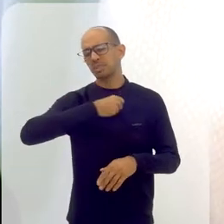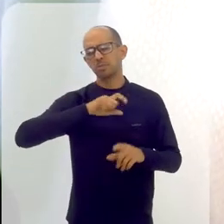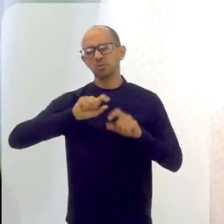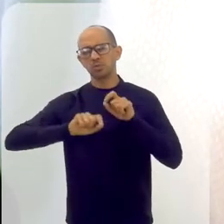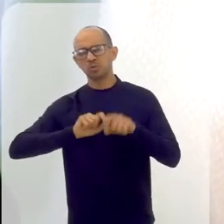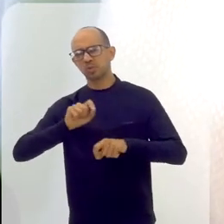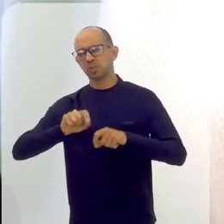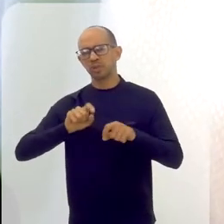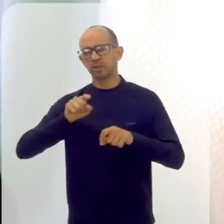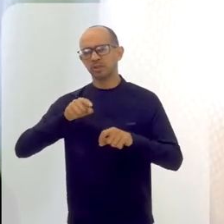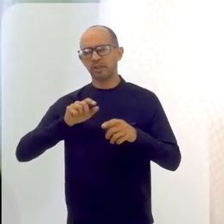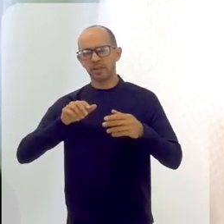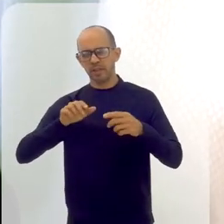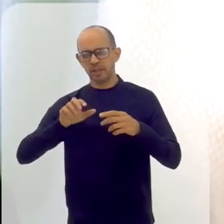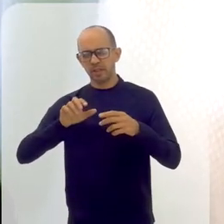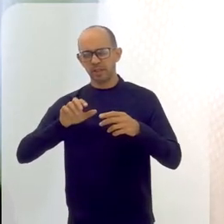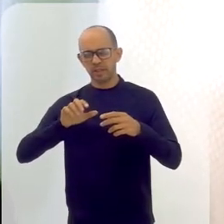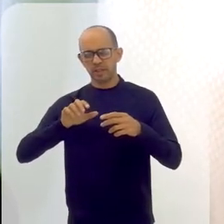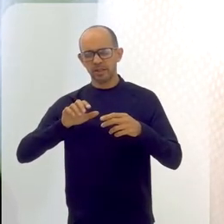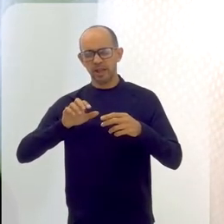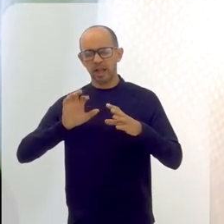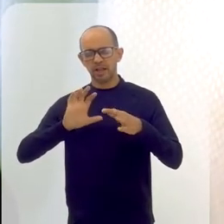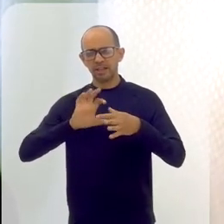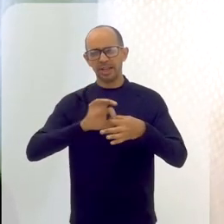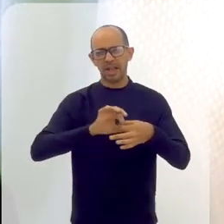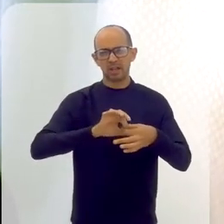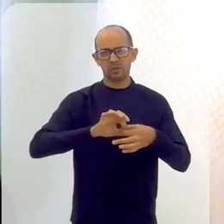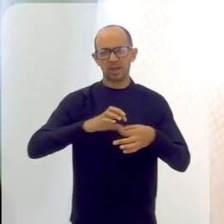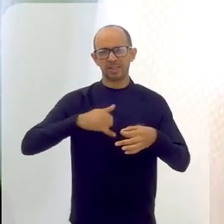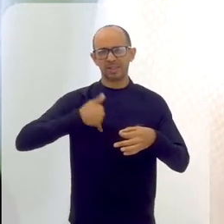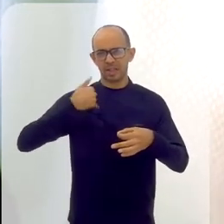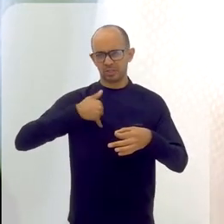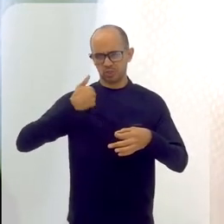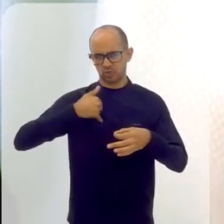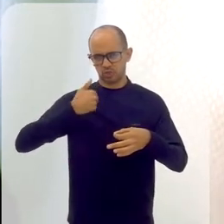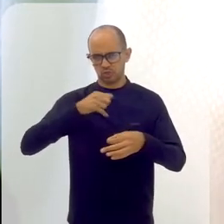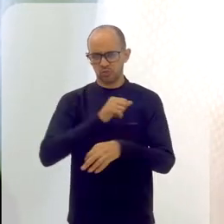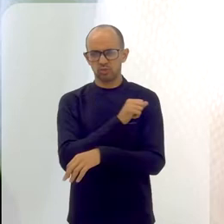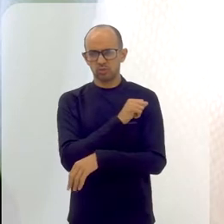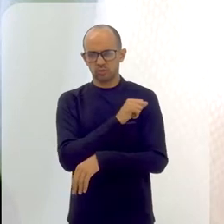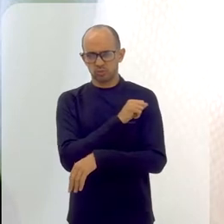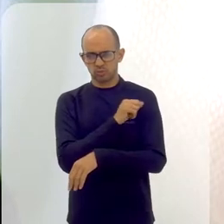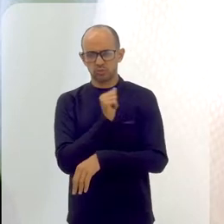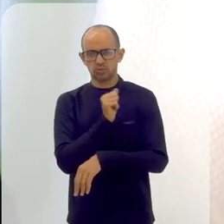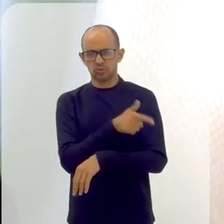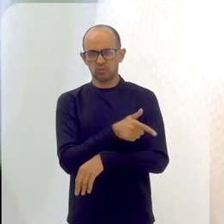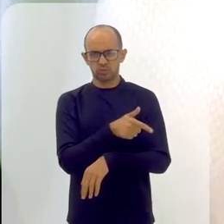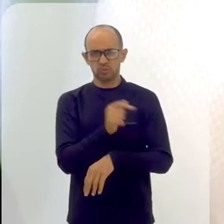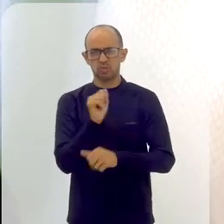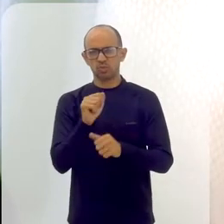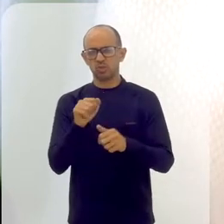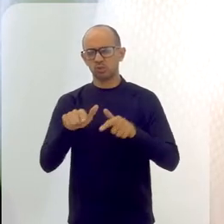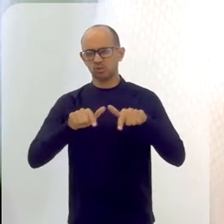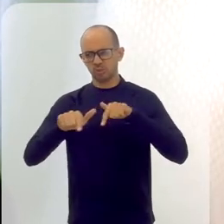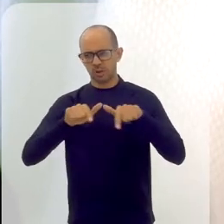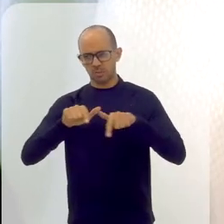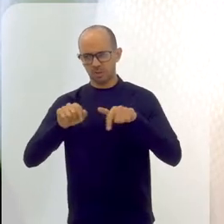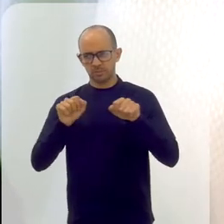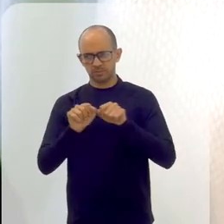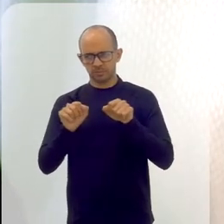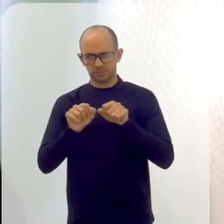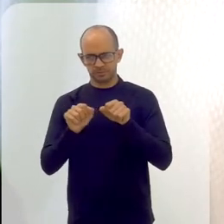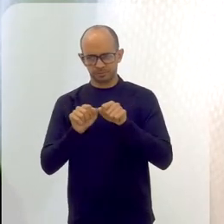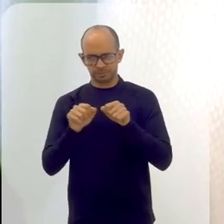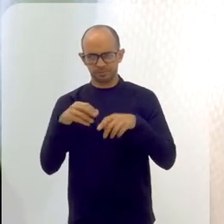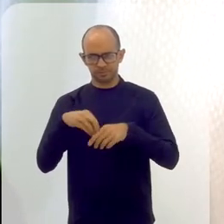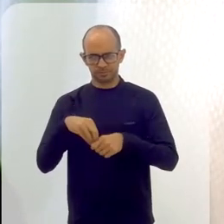resistência está mais atrelado à faixa etária dos alunos do que ao ensino que a gente está fazendo, à trata que a gente